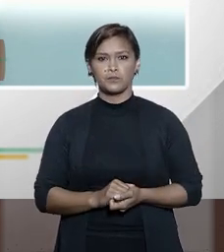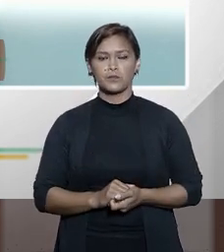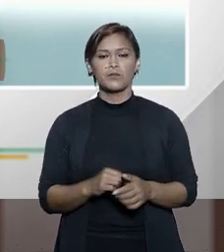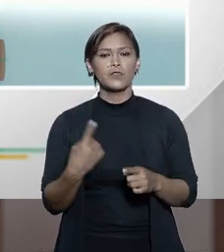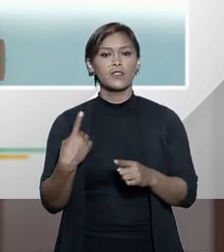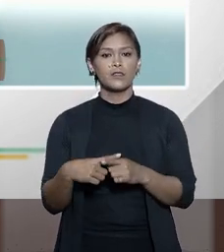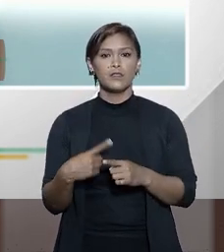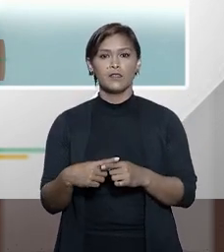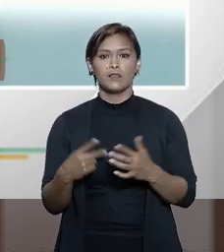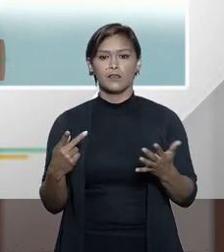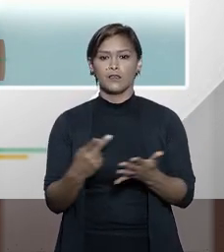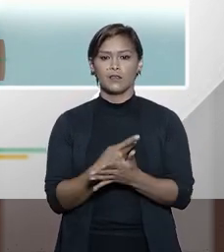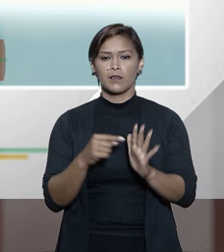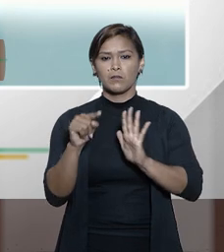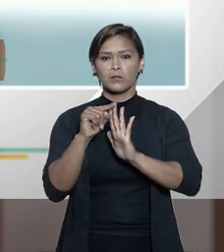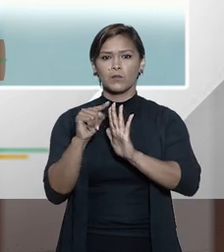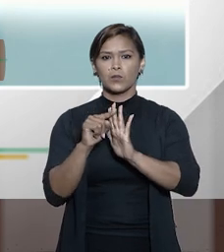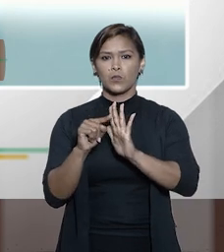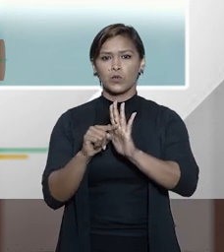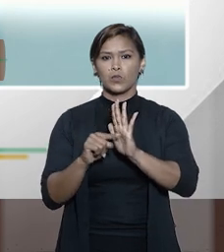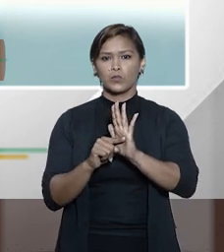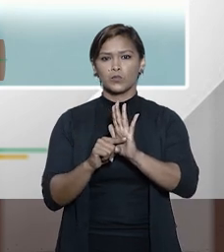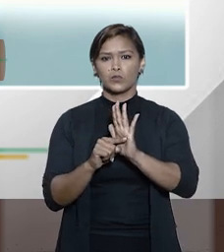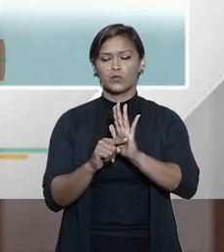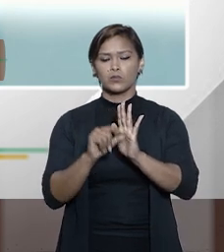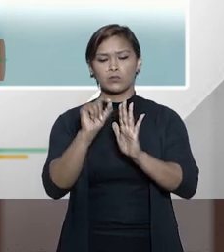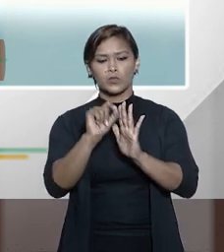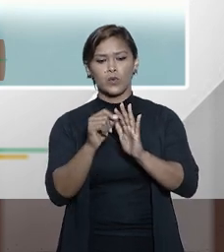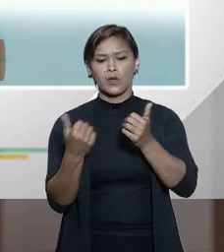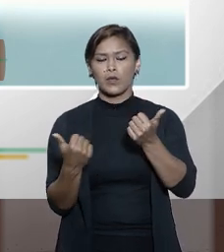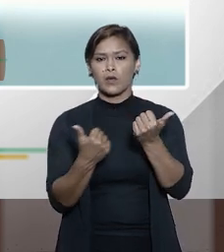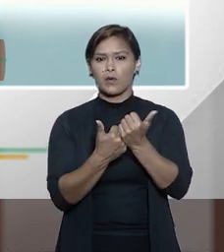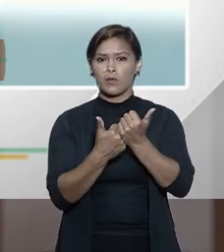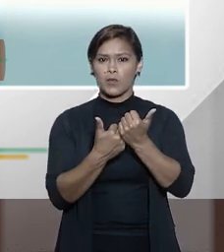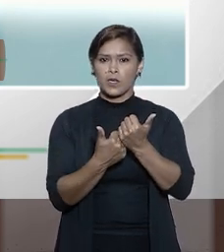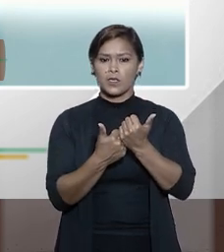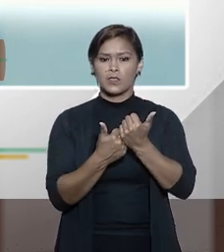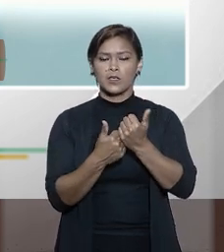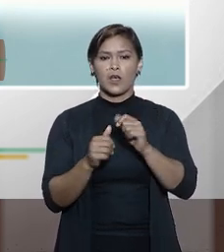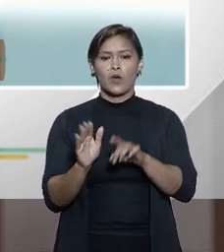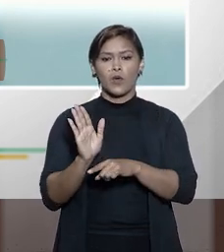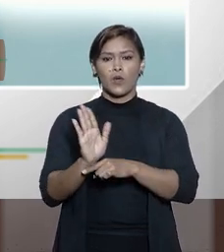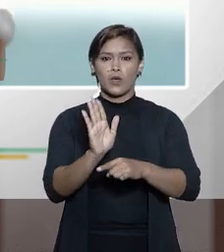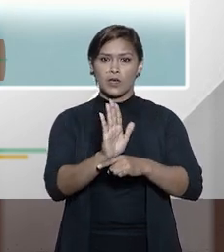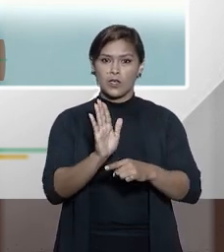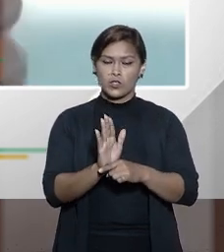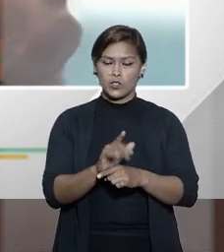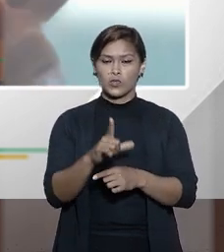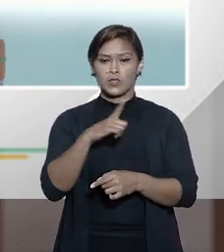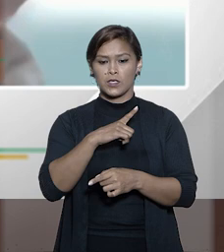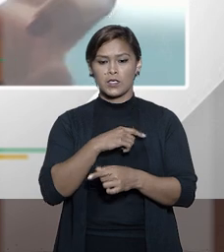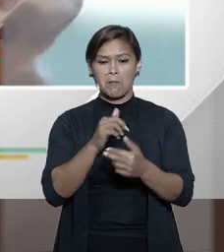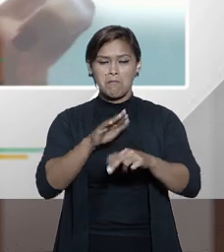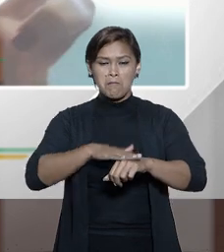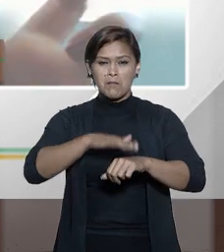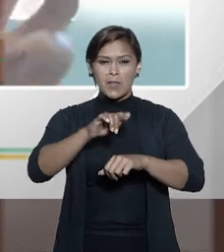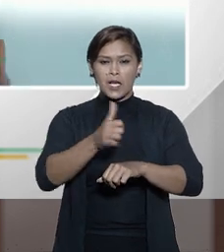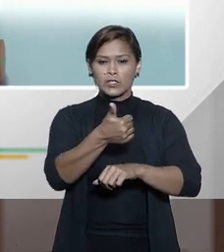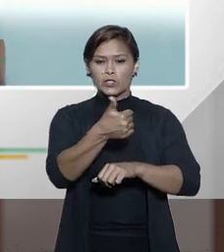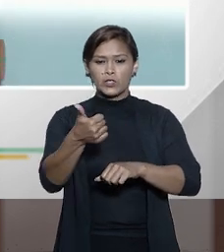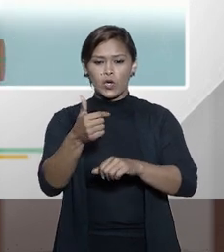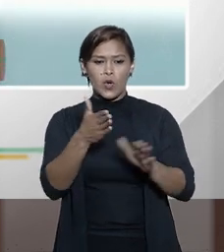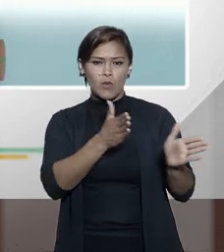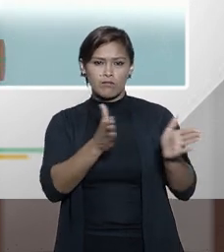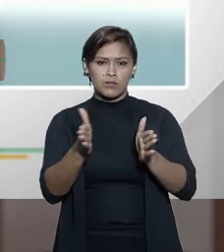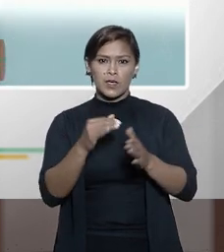E por que pontuar o que é a cooperação e a colaboração e o fato de que tem mais de um